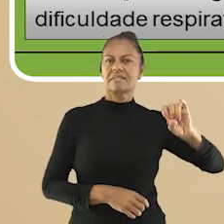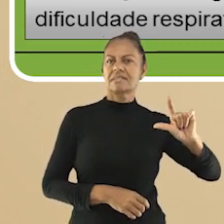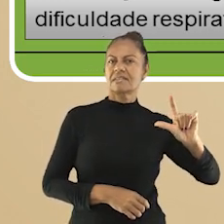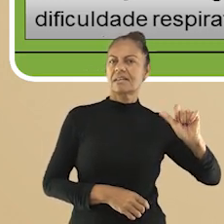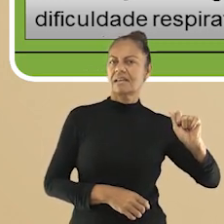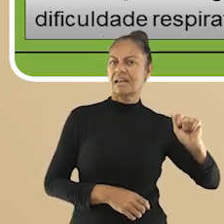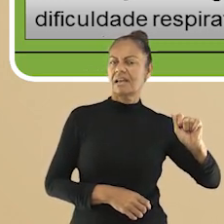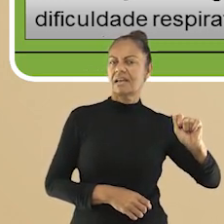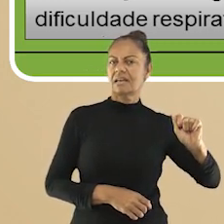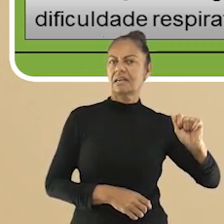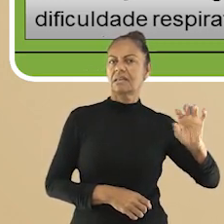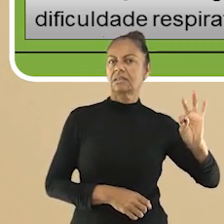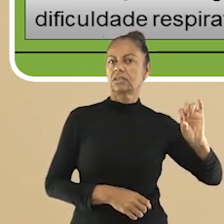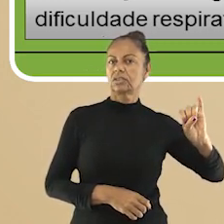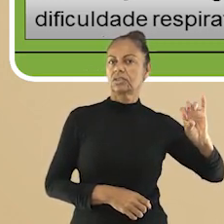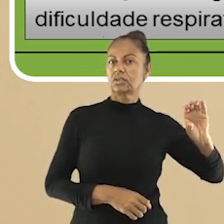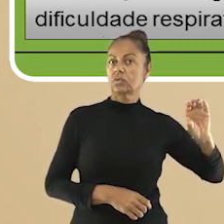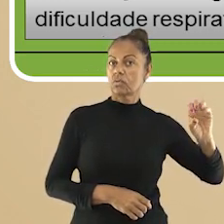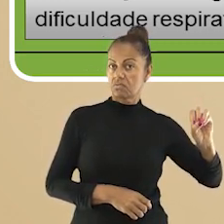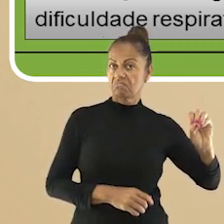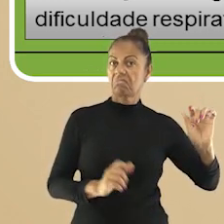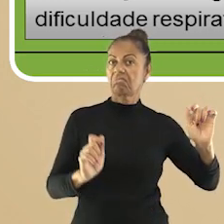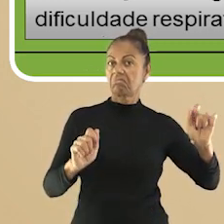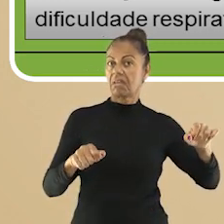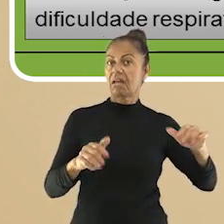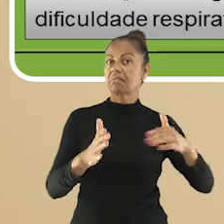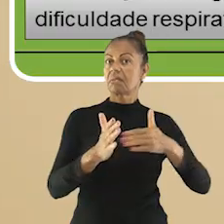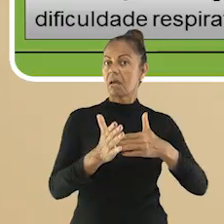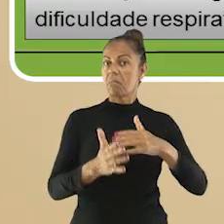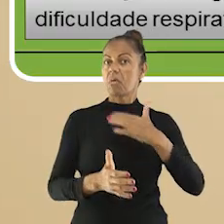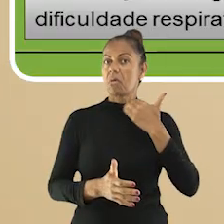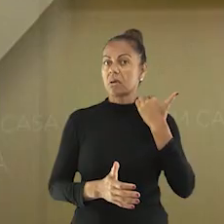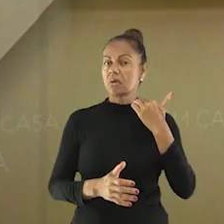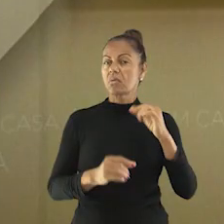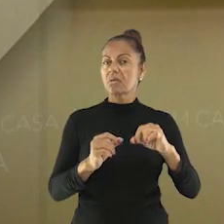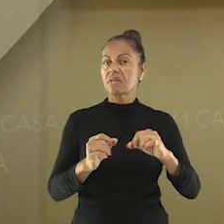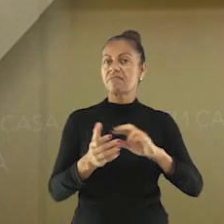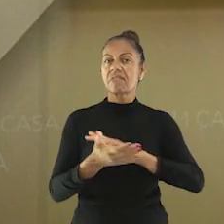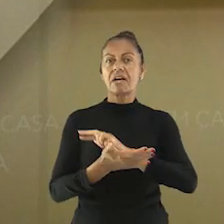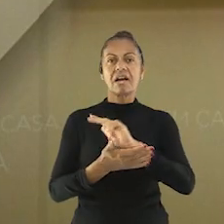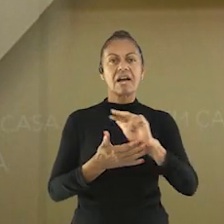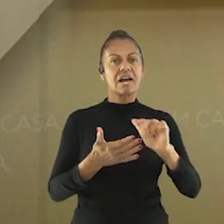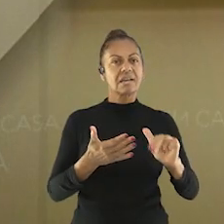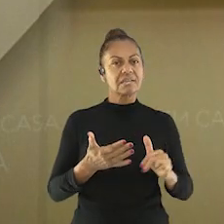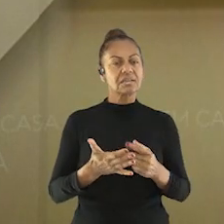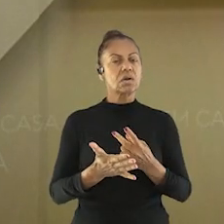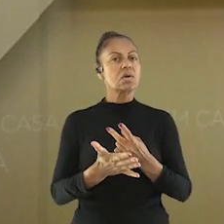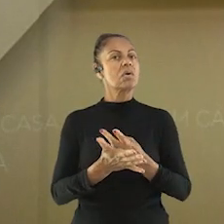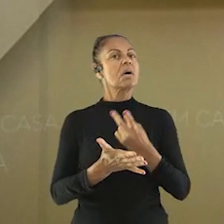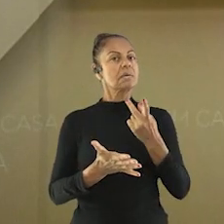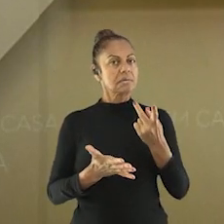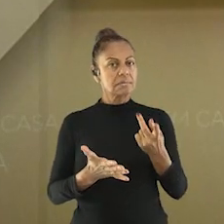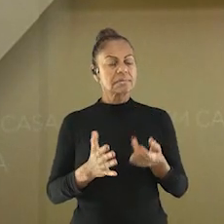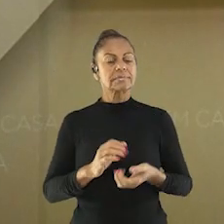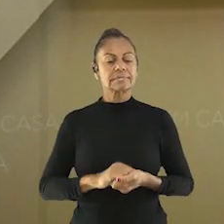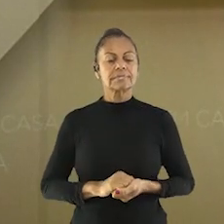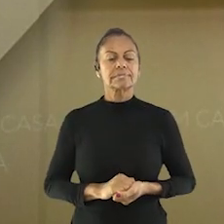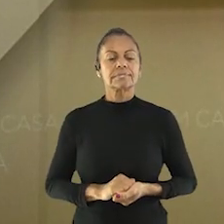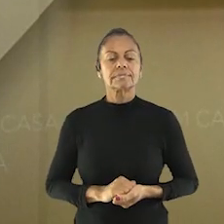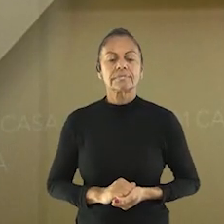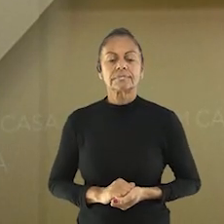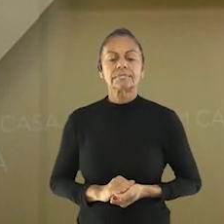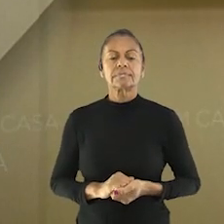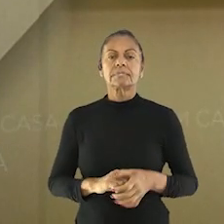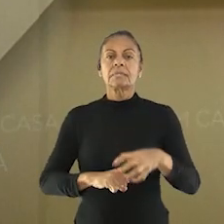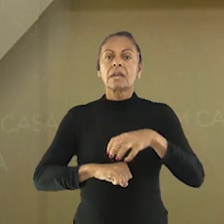podendo causar inconsciência ou óbito. Olha só o nível em que chega, né? E dentre as muitas doenças originadas de intolerâncias